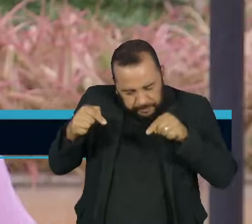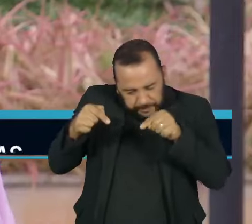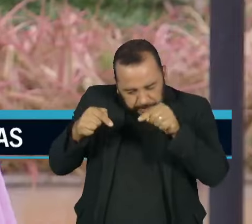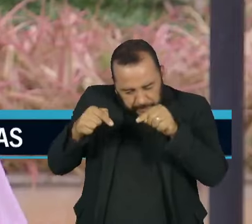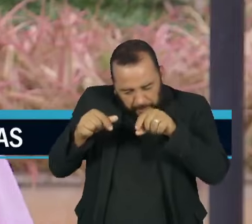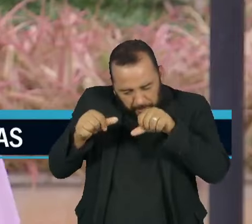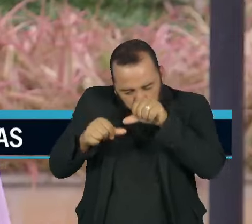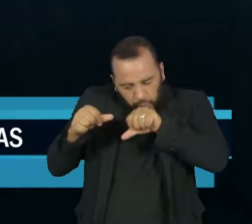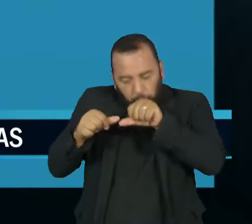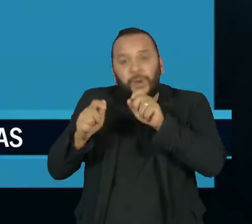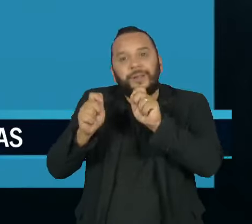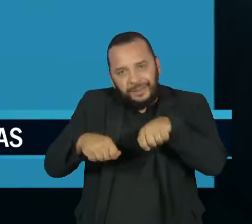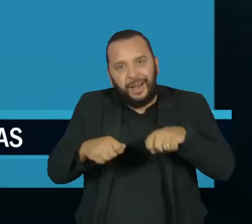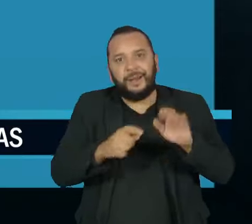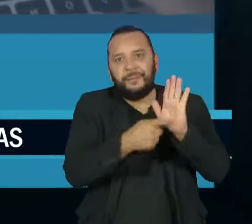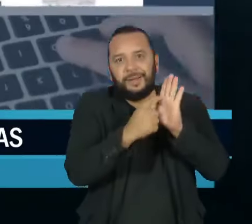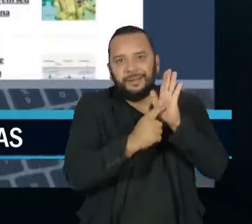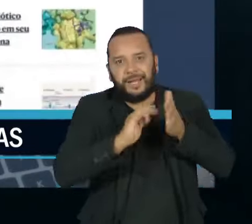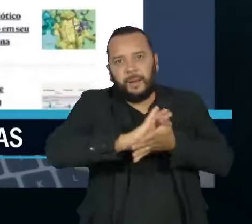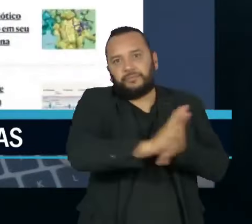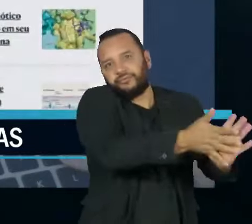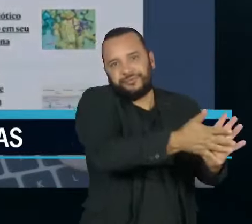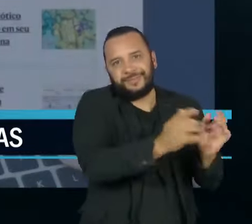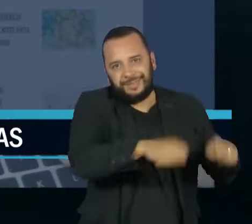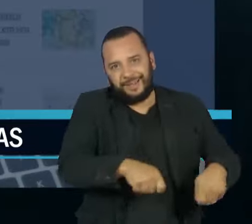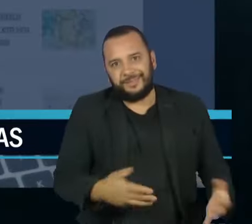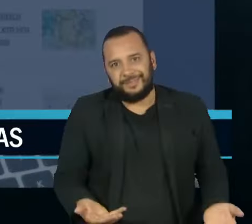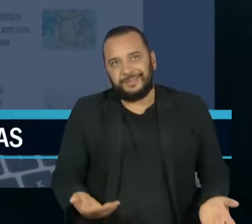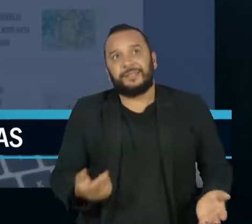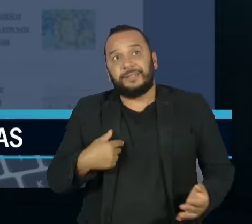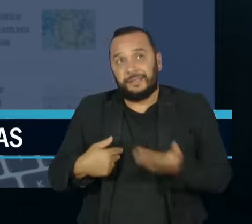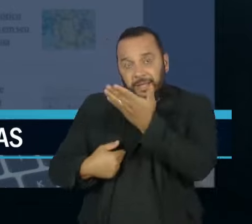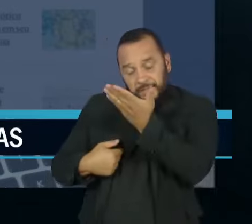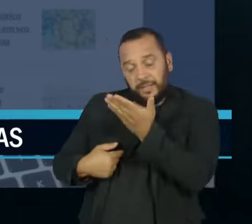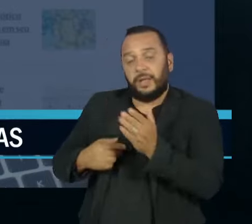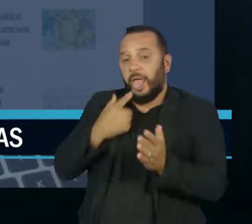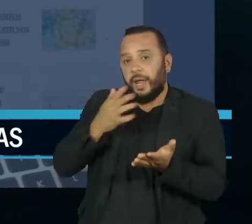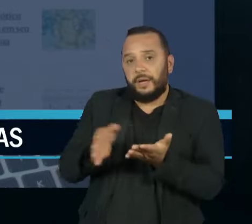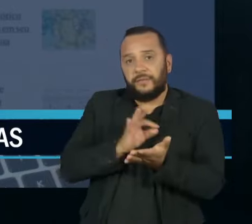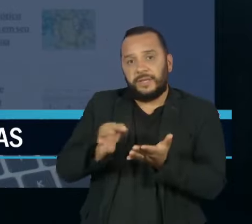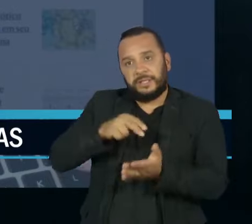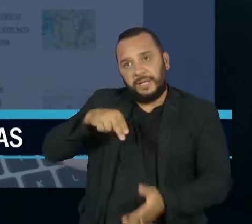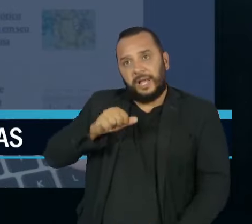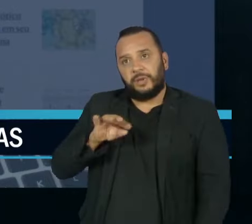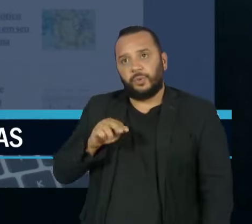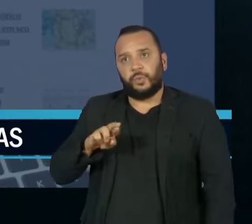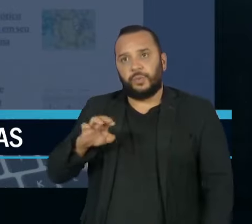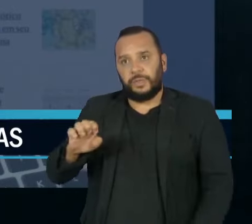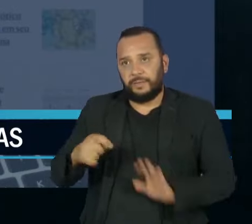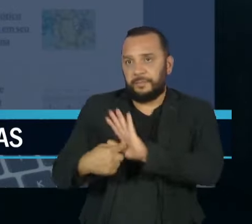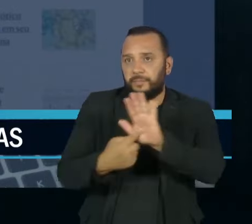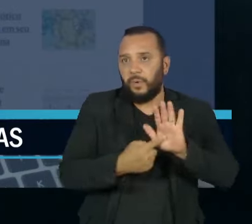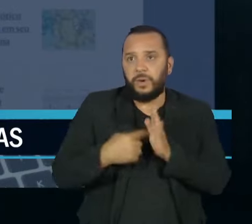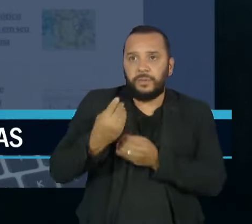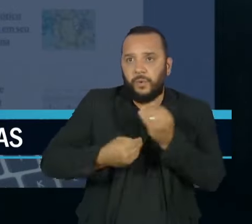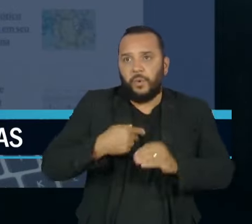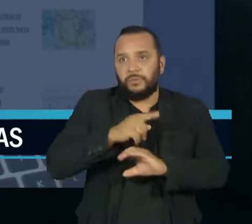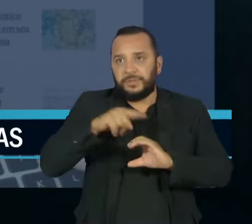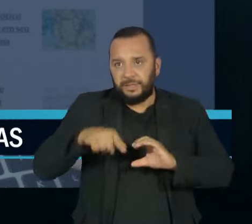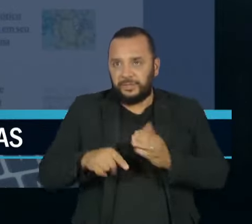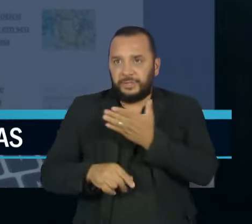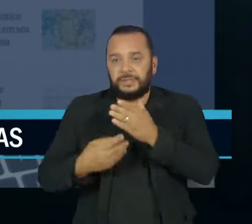micro-organismos. Um estudo publicado na revista Nature explica como os cientistas desenvolveram o